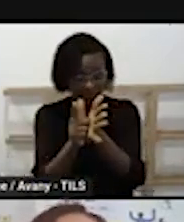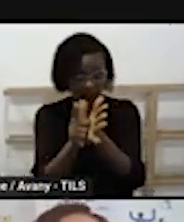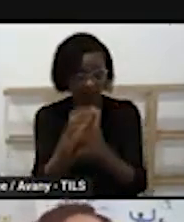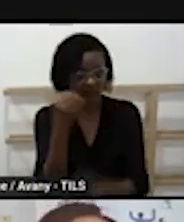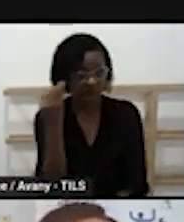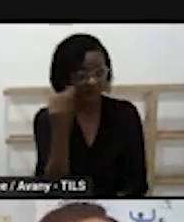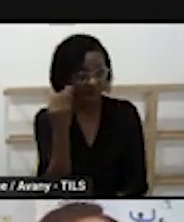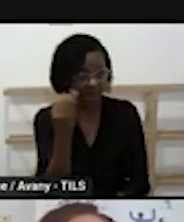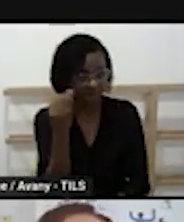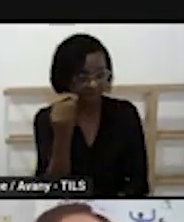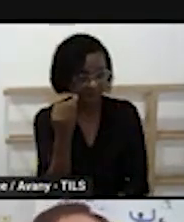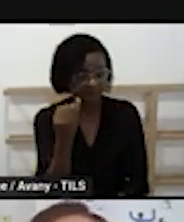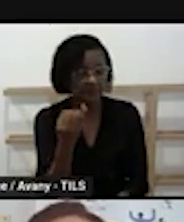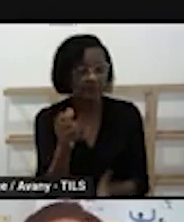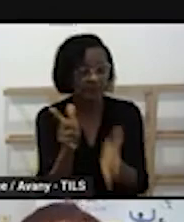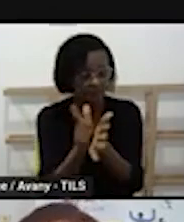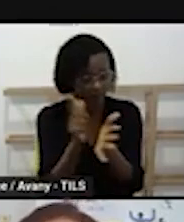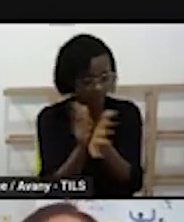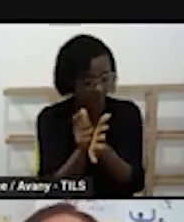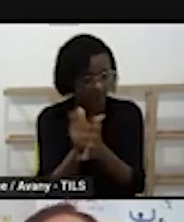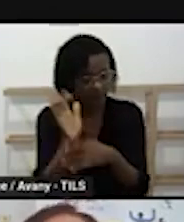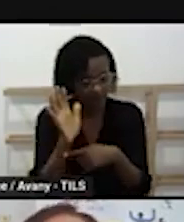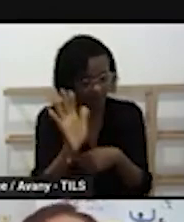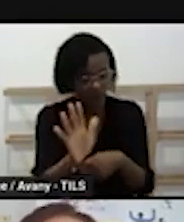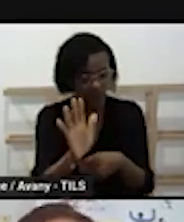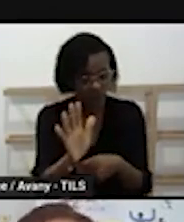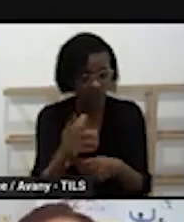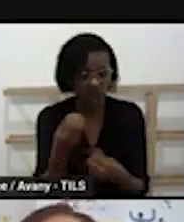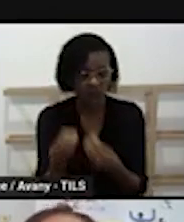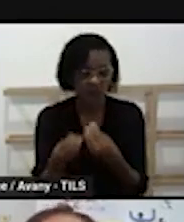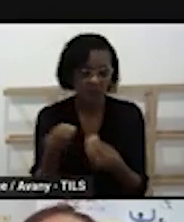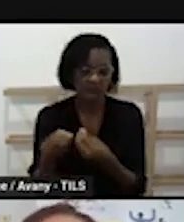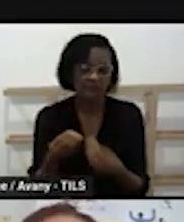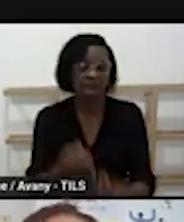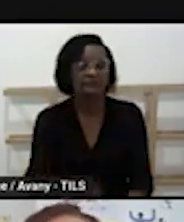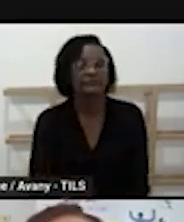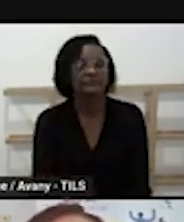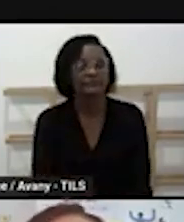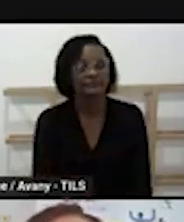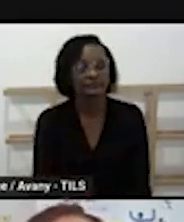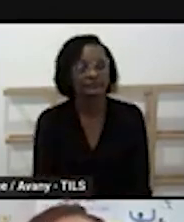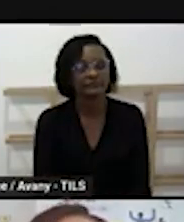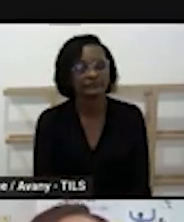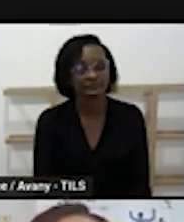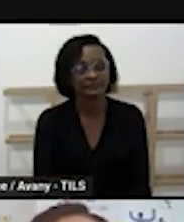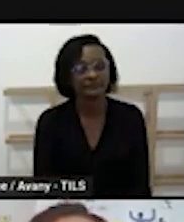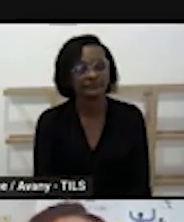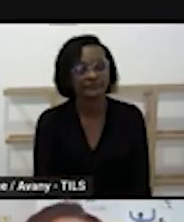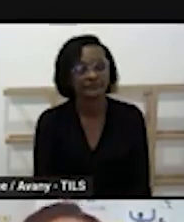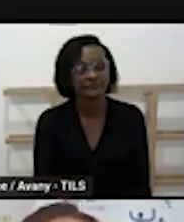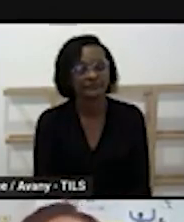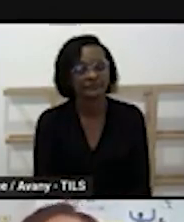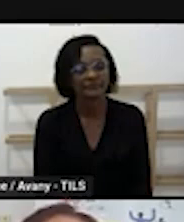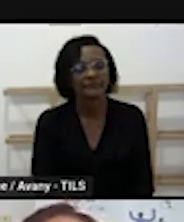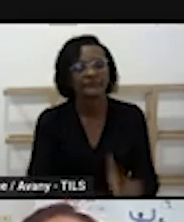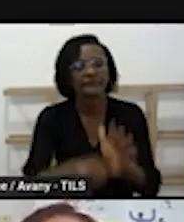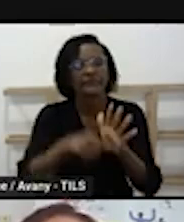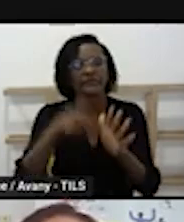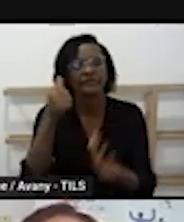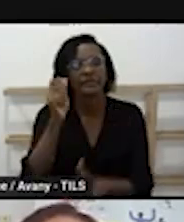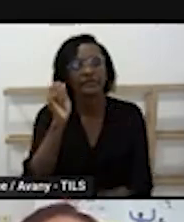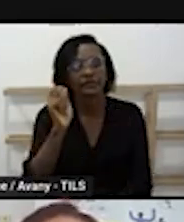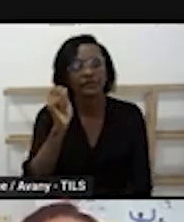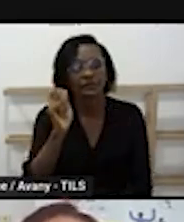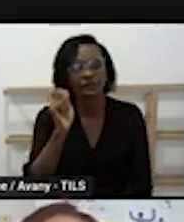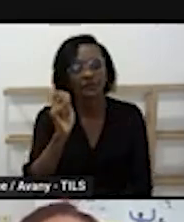processo de experiência que é algo que a criança viveu que a criança experimentou então eu vou falar disso daqui a pouquinho então a primeira experiência vai aparecer